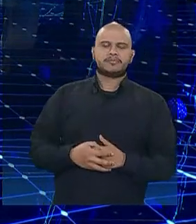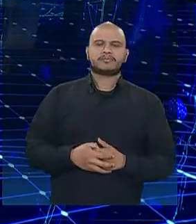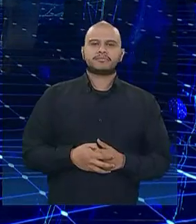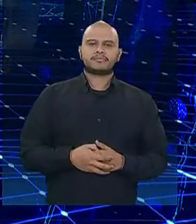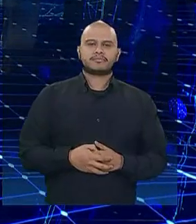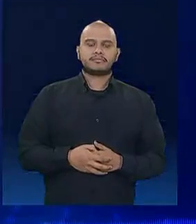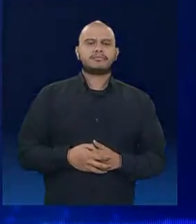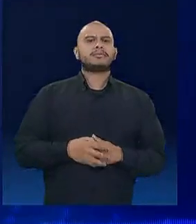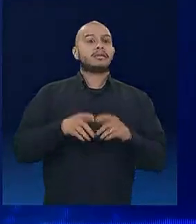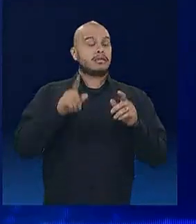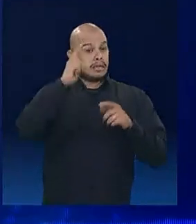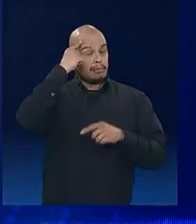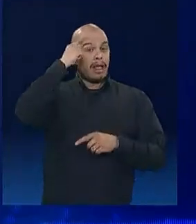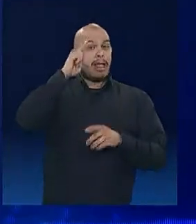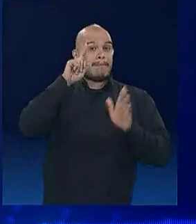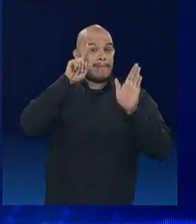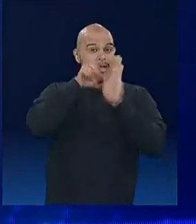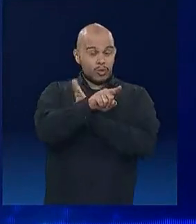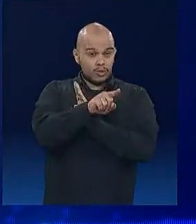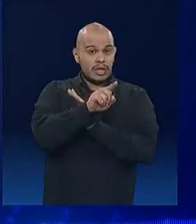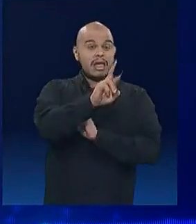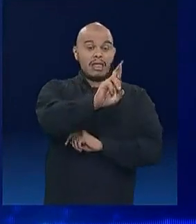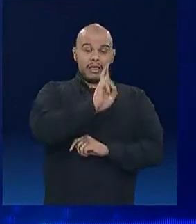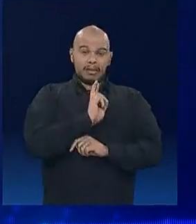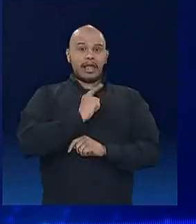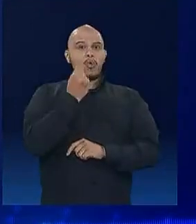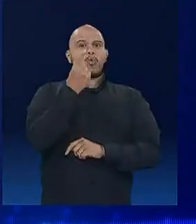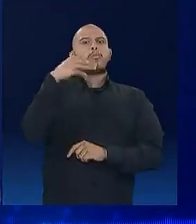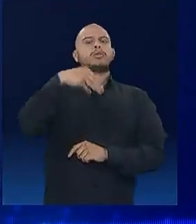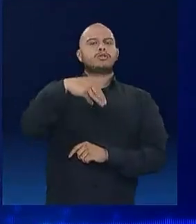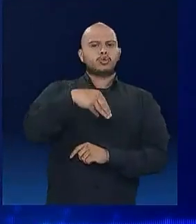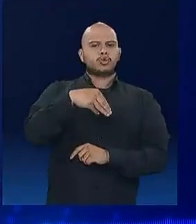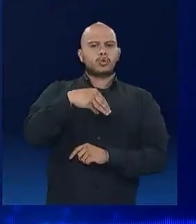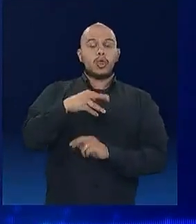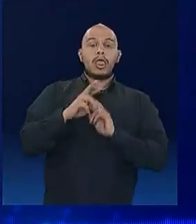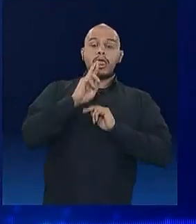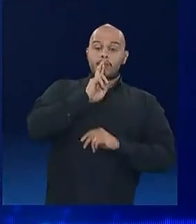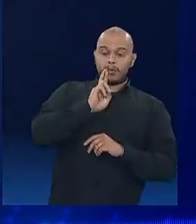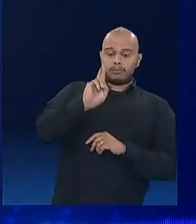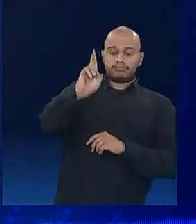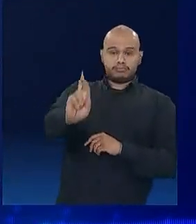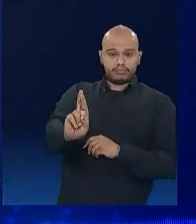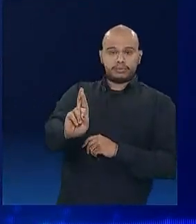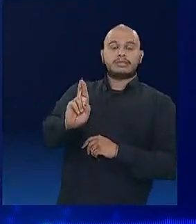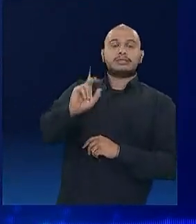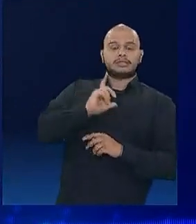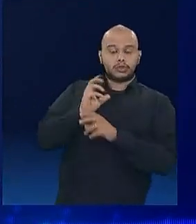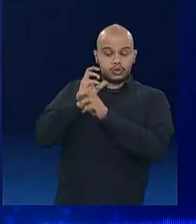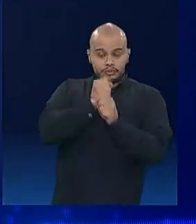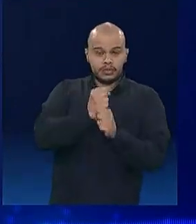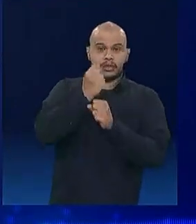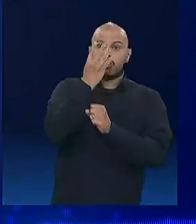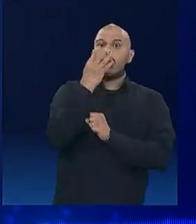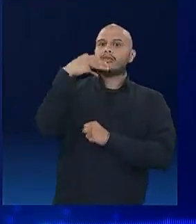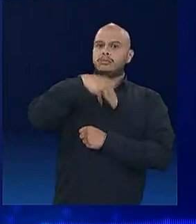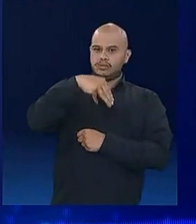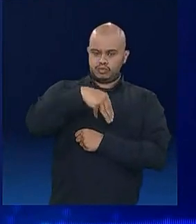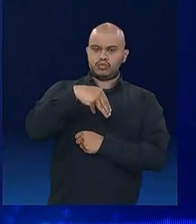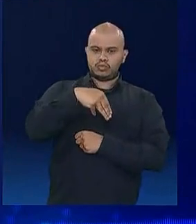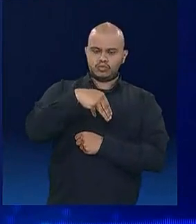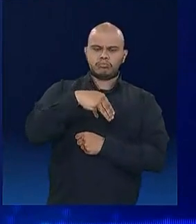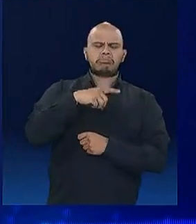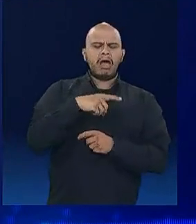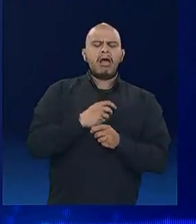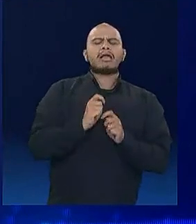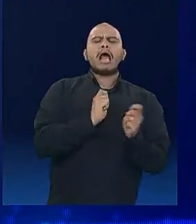Lembrando que perguntas e réplicas têm um minuto cada, respostas e tréplicas somadas têm quatro minutos, que